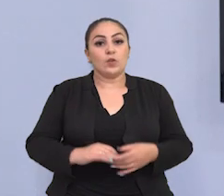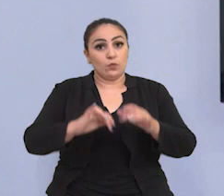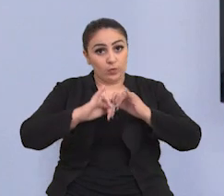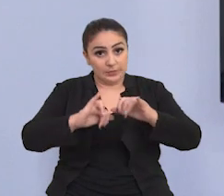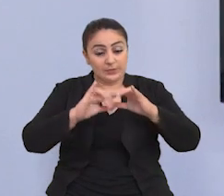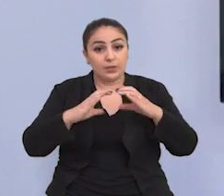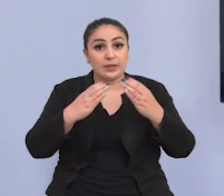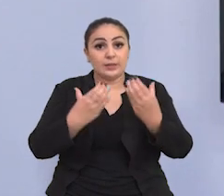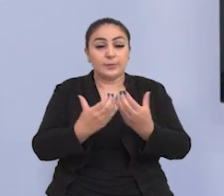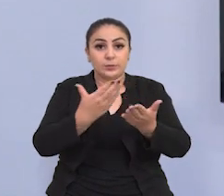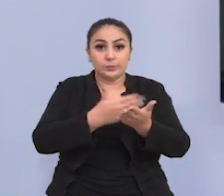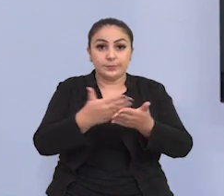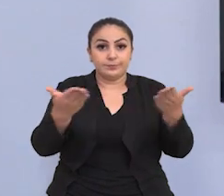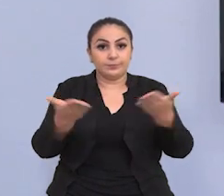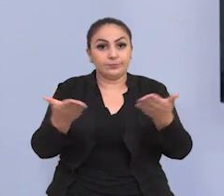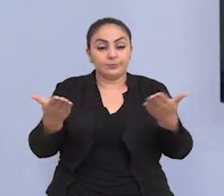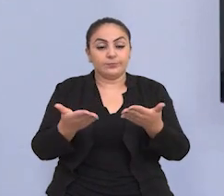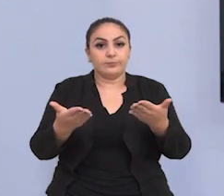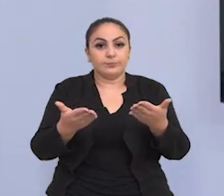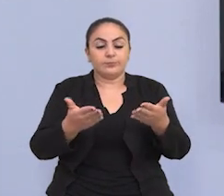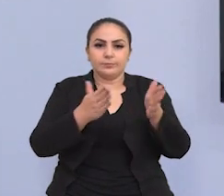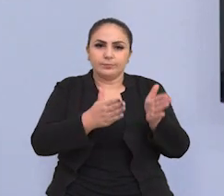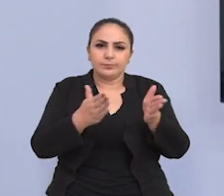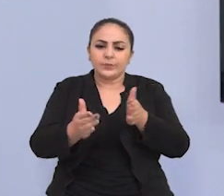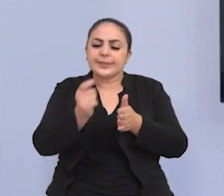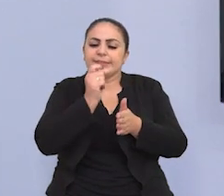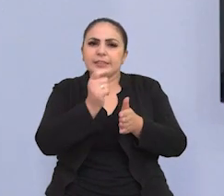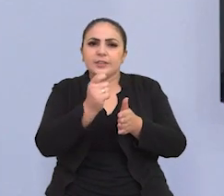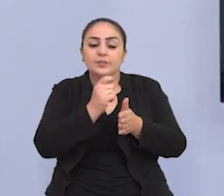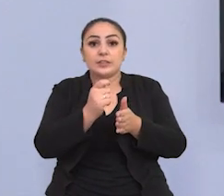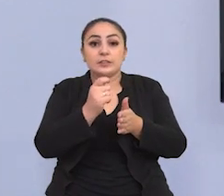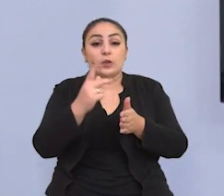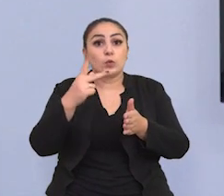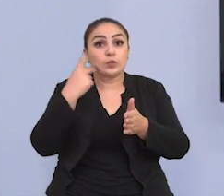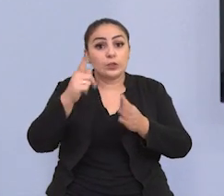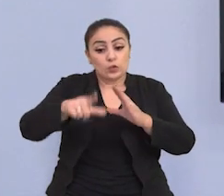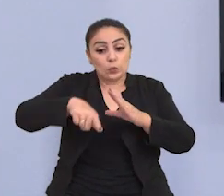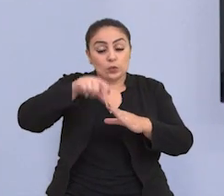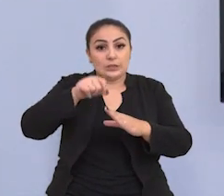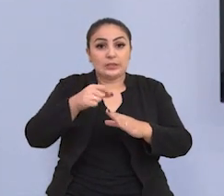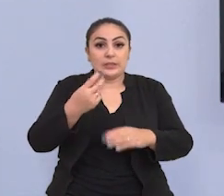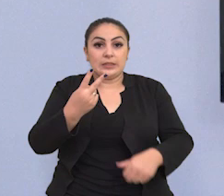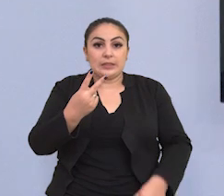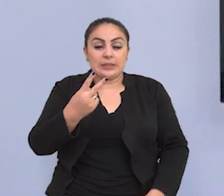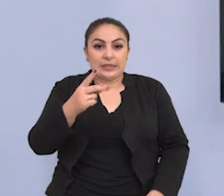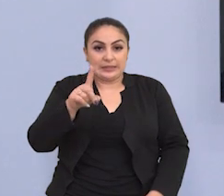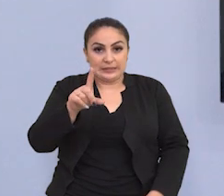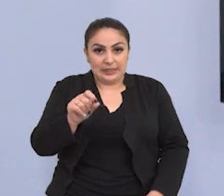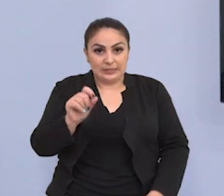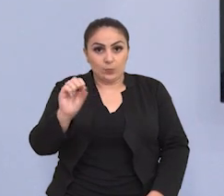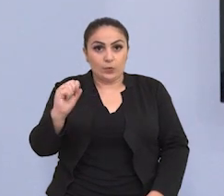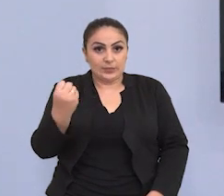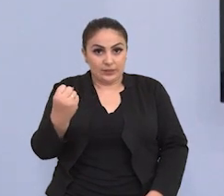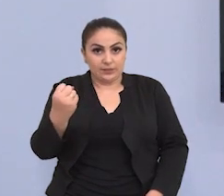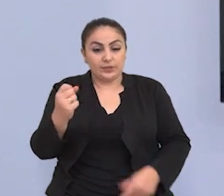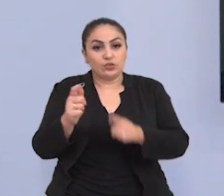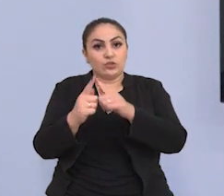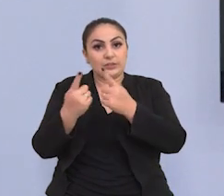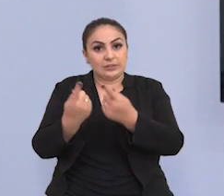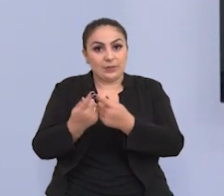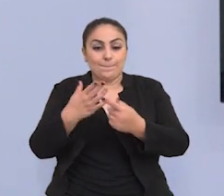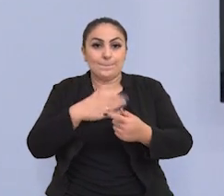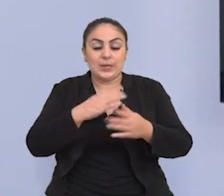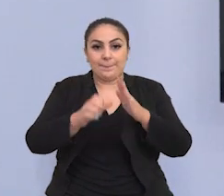O Jornal da Câmara inicia agora uma série de entrevistas com os eleitos para a 18ª legislatura.